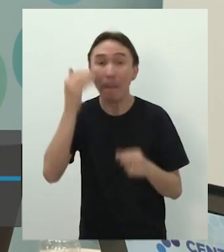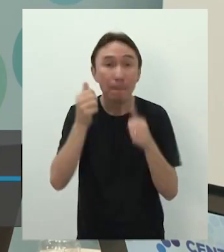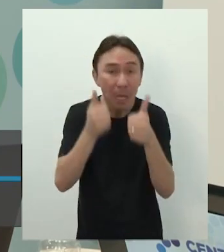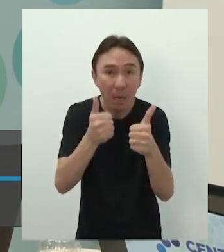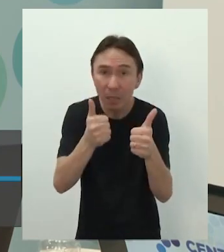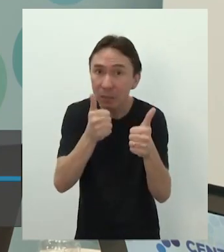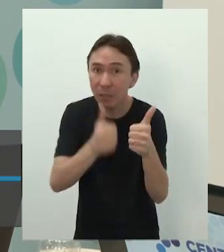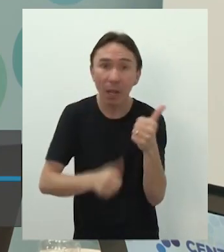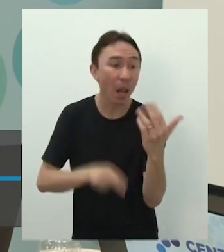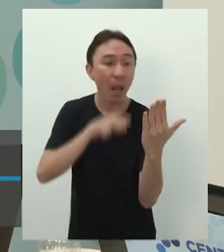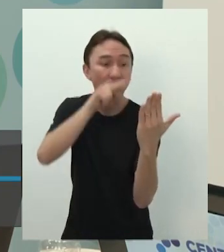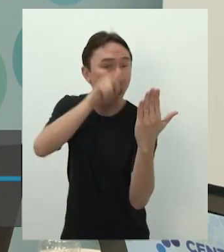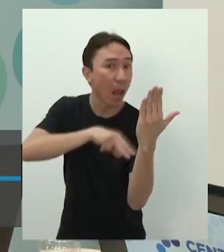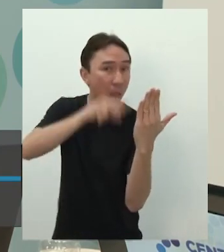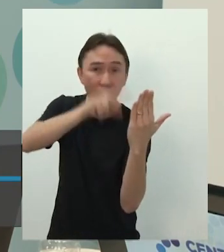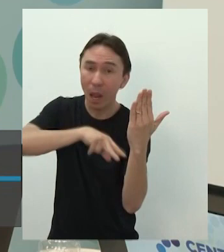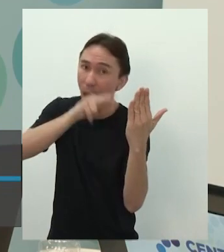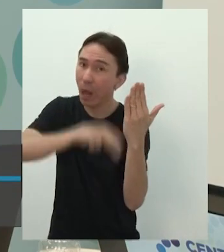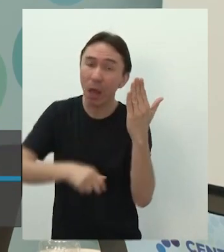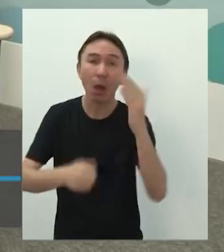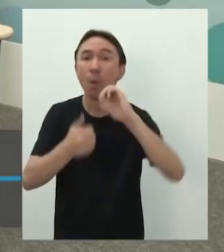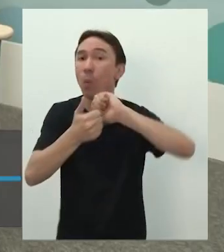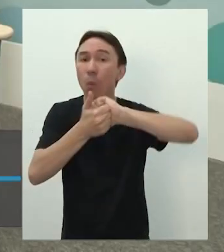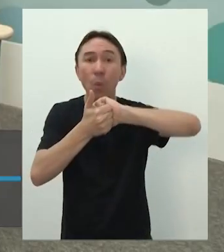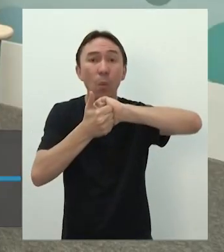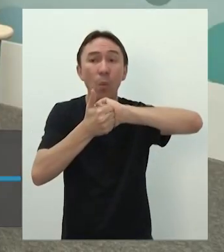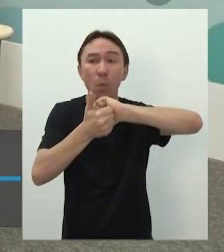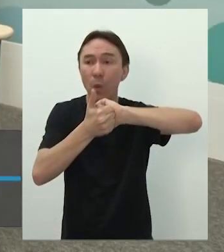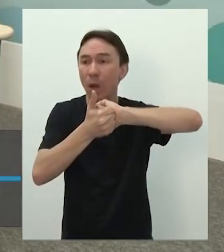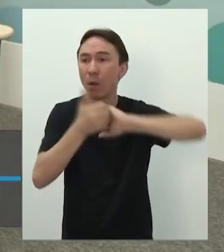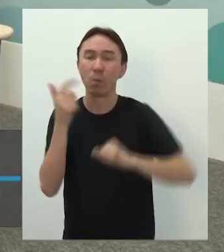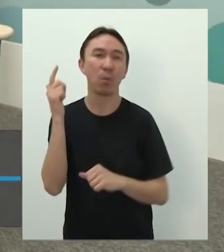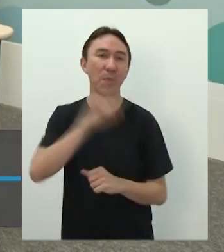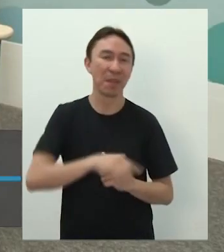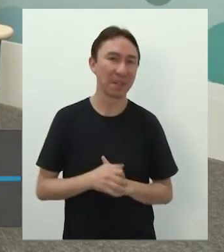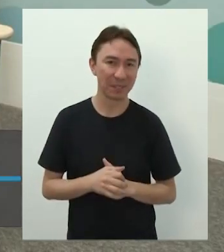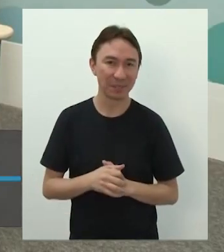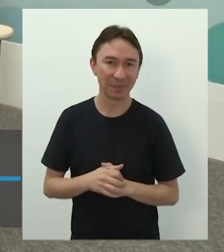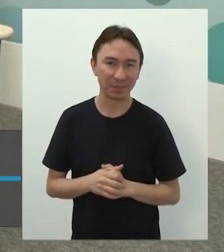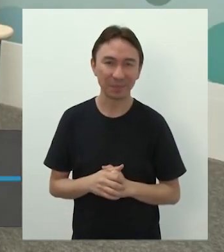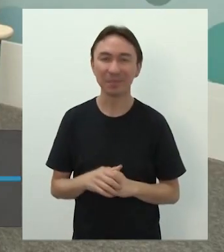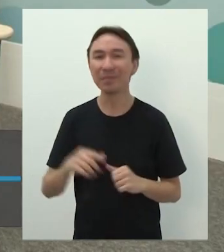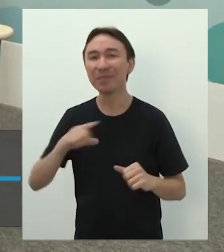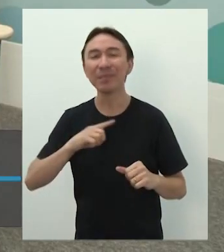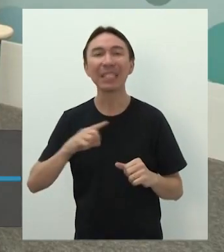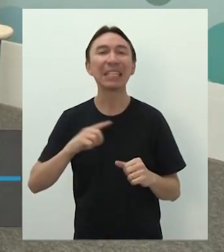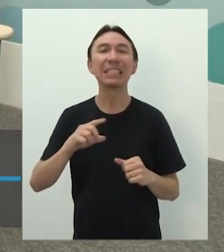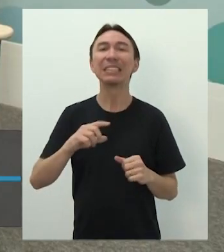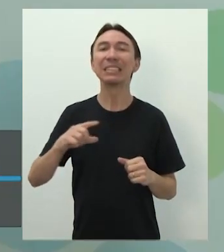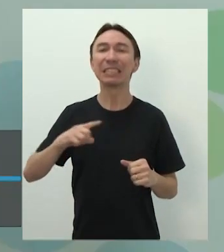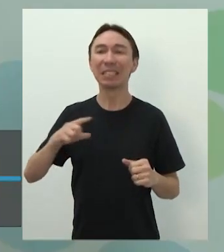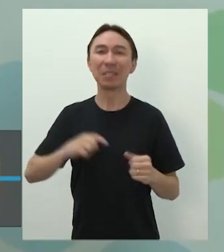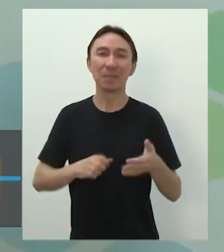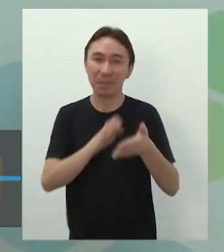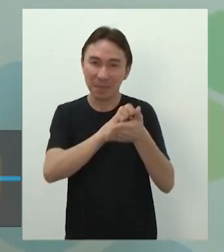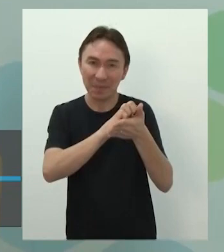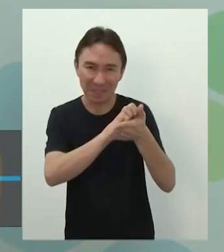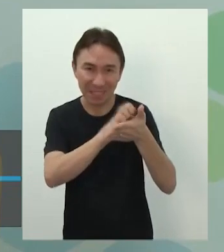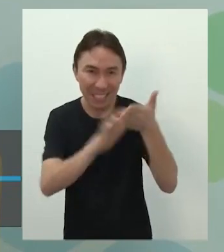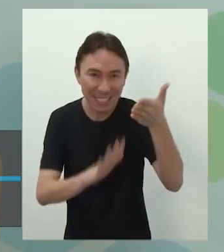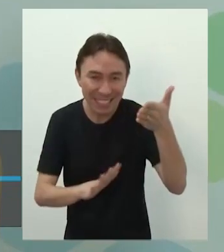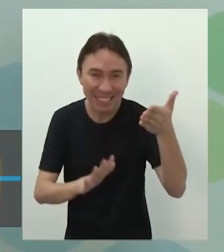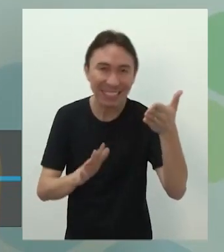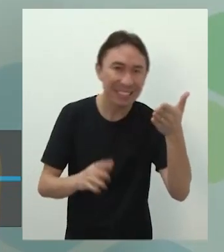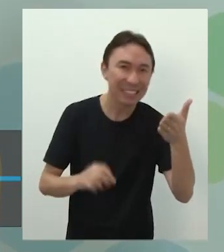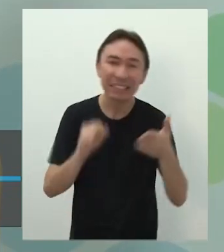Você amplia seus horizontes de leitura. Muito bem. Professor Mauro, dá um spoiler. Tem um exercício, se conseguirmos fazer, espero